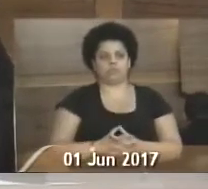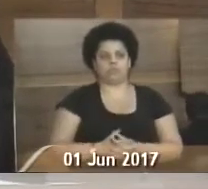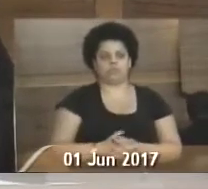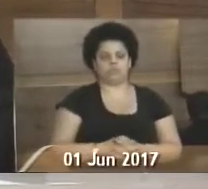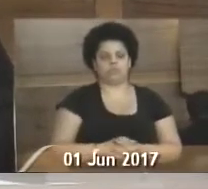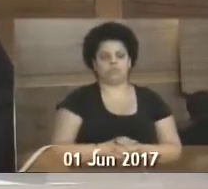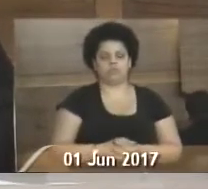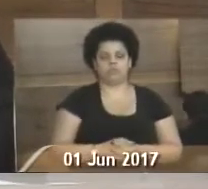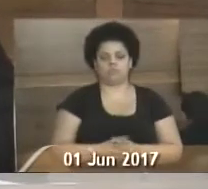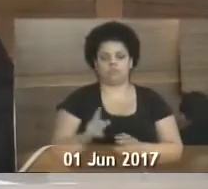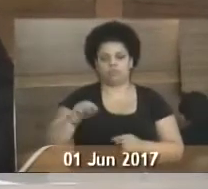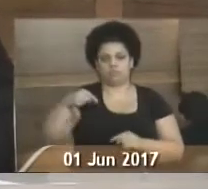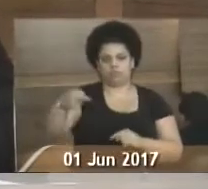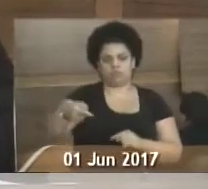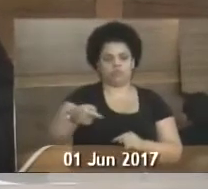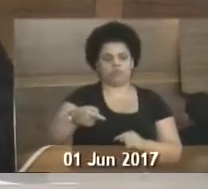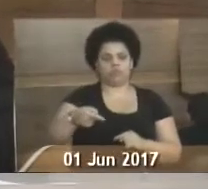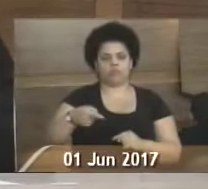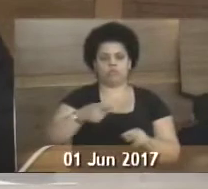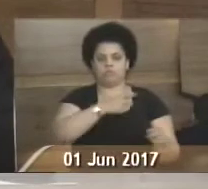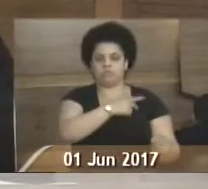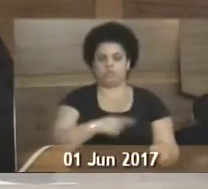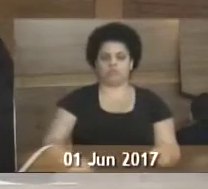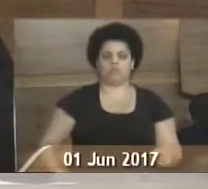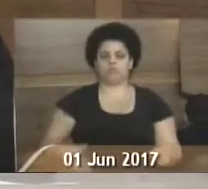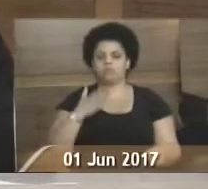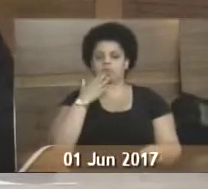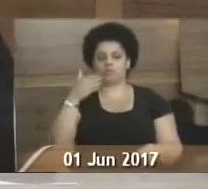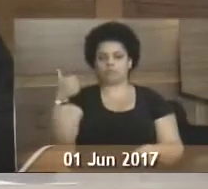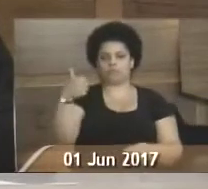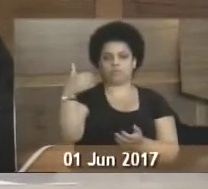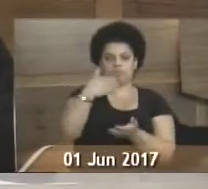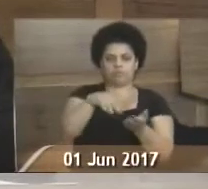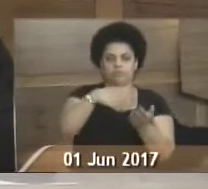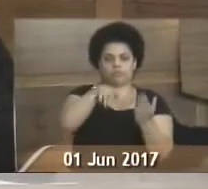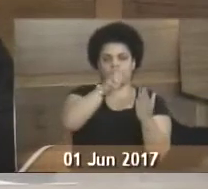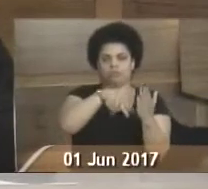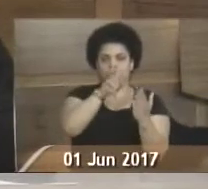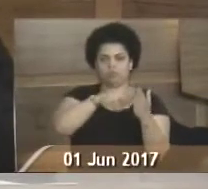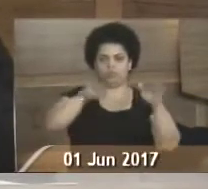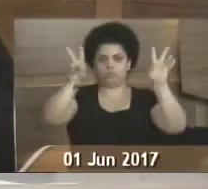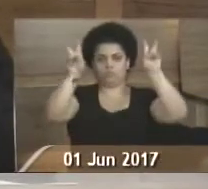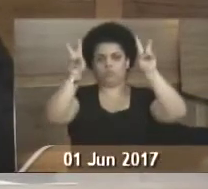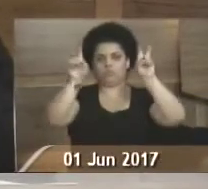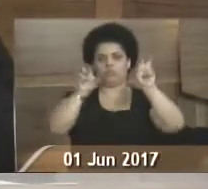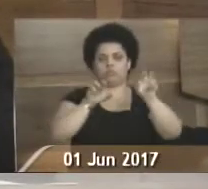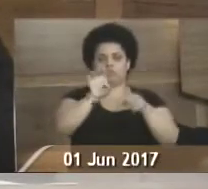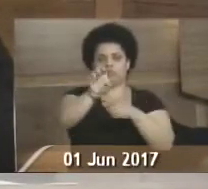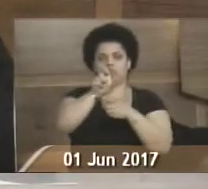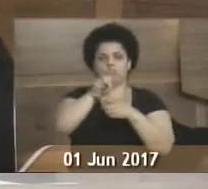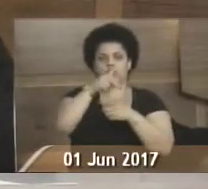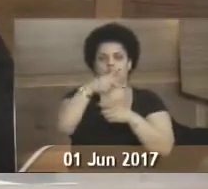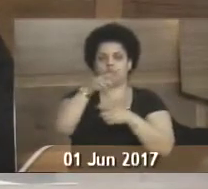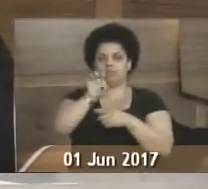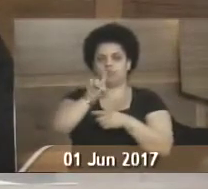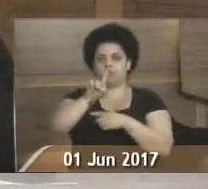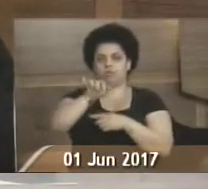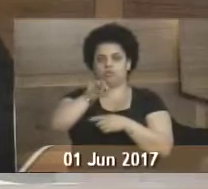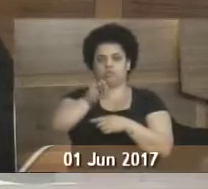votos. Dando a quantidade de sessão, o senhor presidente solicitou ao primeiro secretário que procedesse à leitura das matérias constantes no expediente.